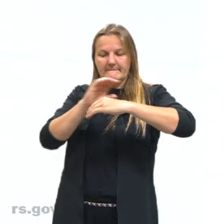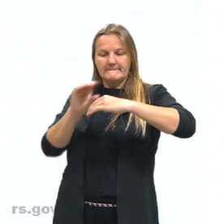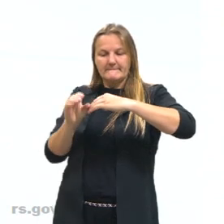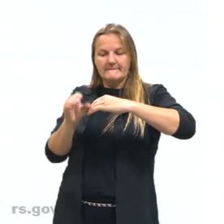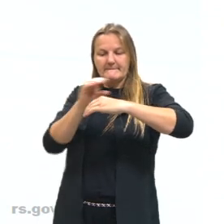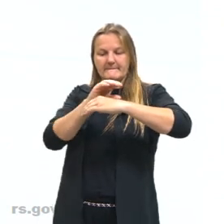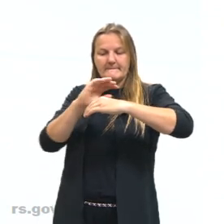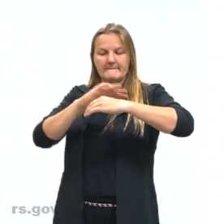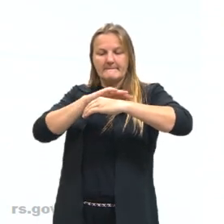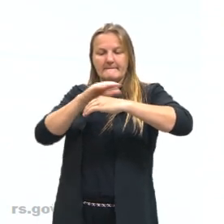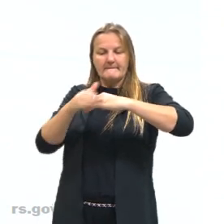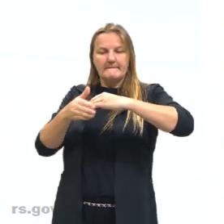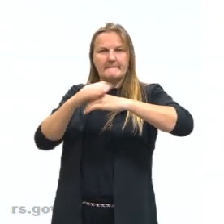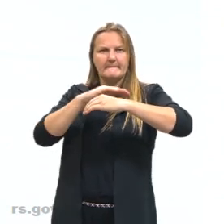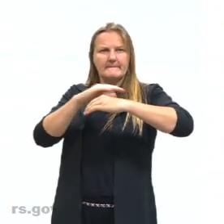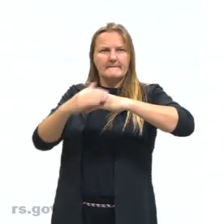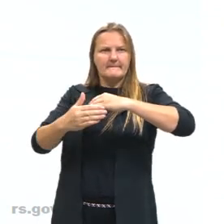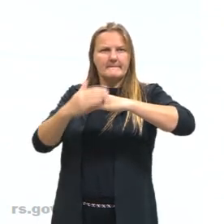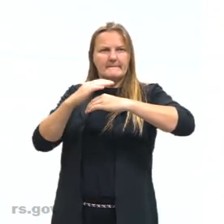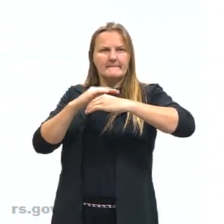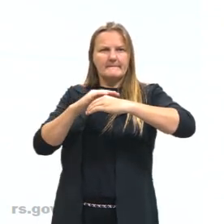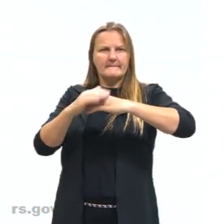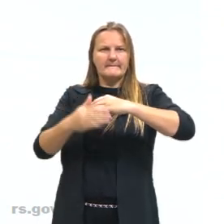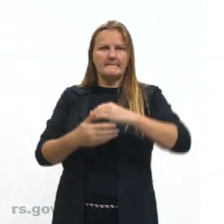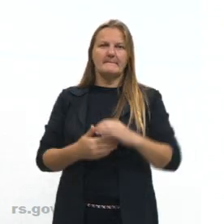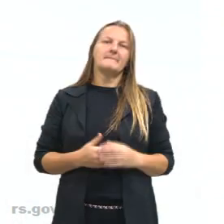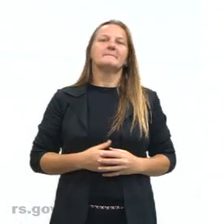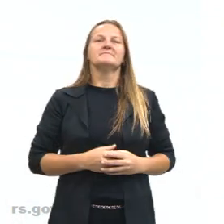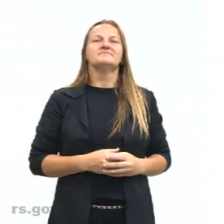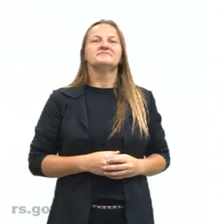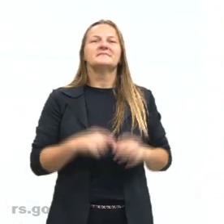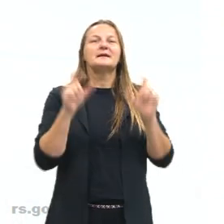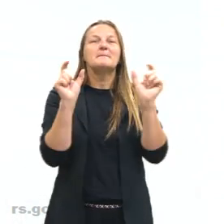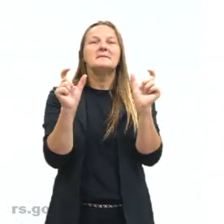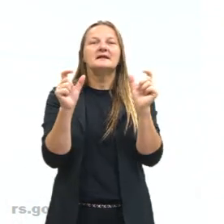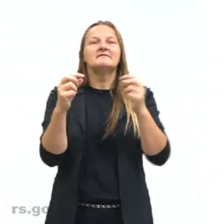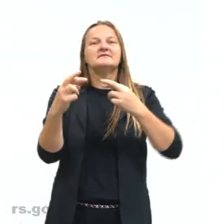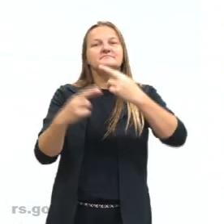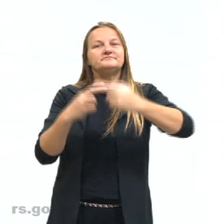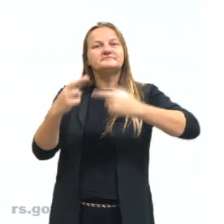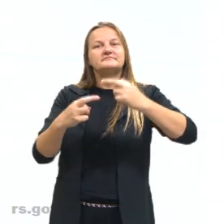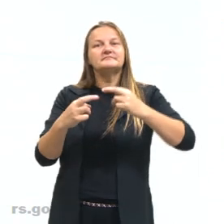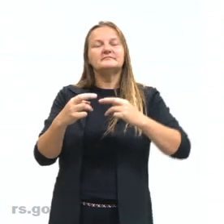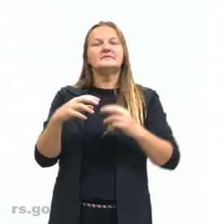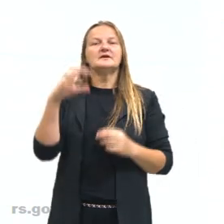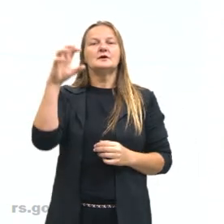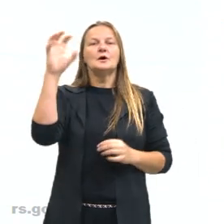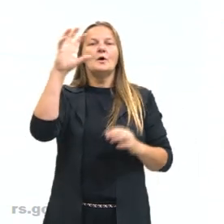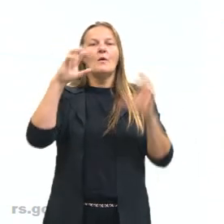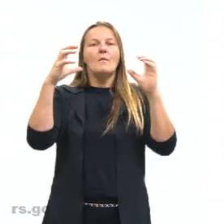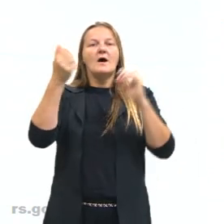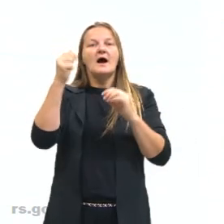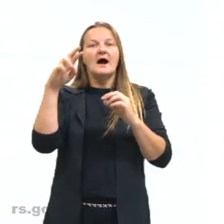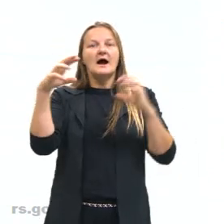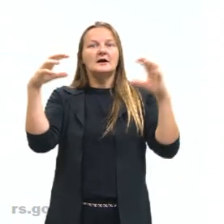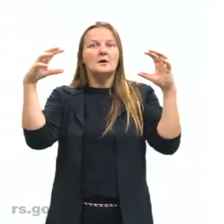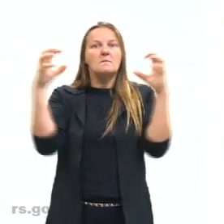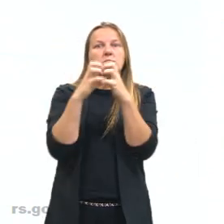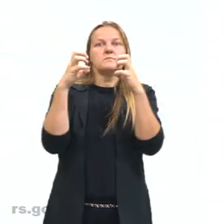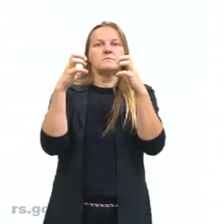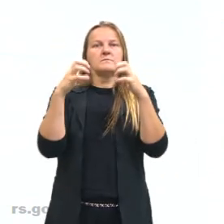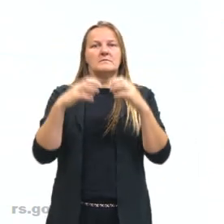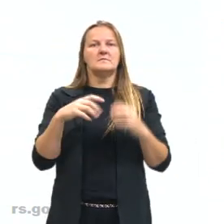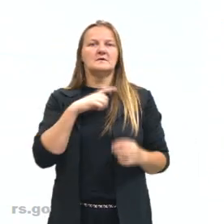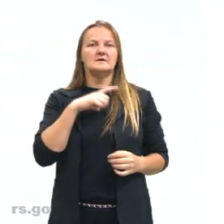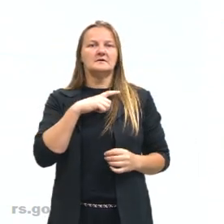inter, inter, inter, ai, fugiu a palavra, né, as massas de ar vão sim se, chocar, certo?